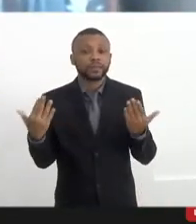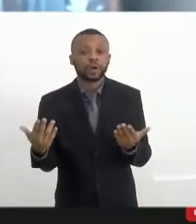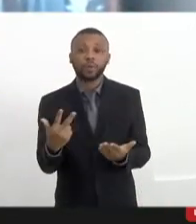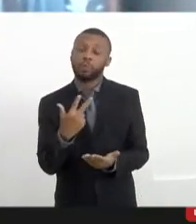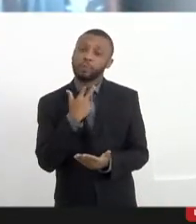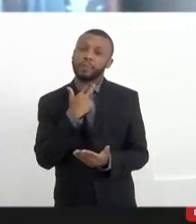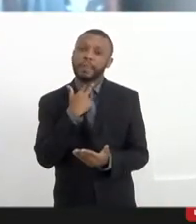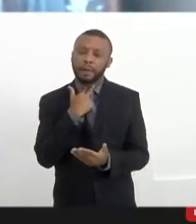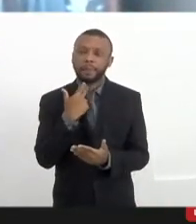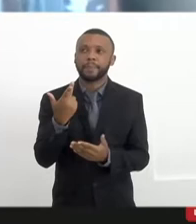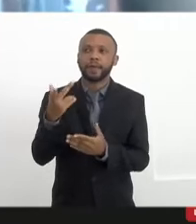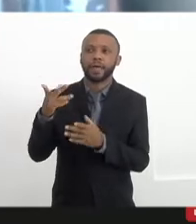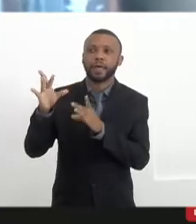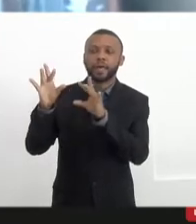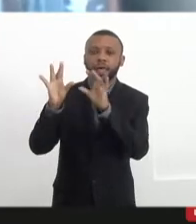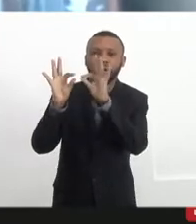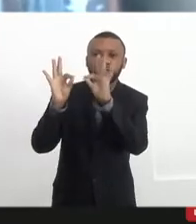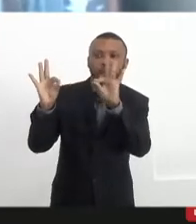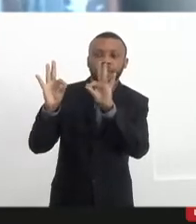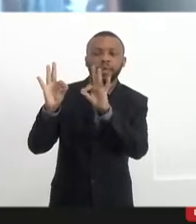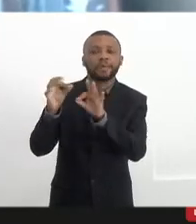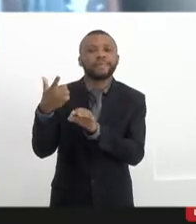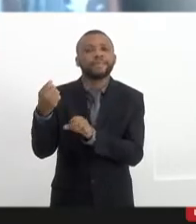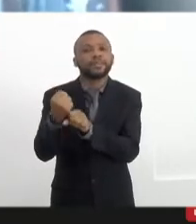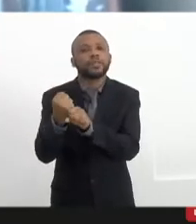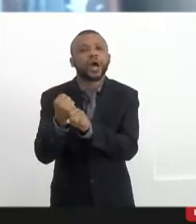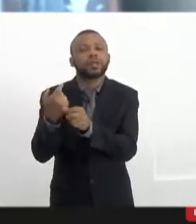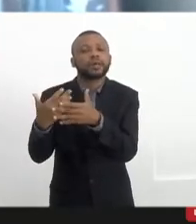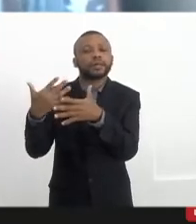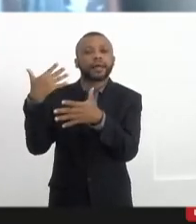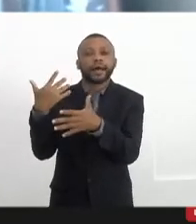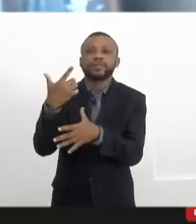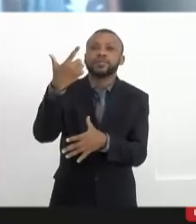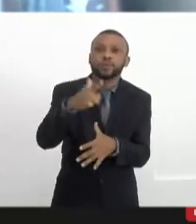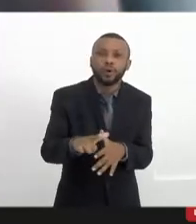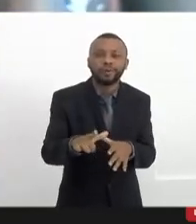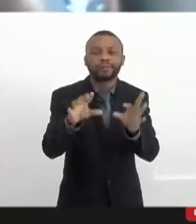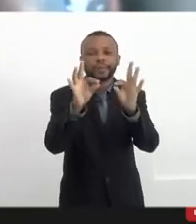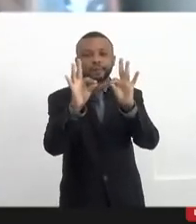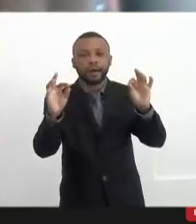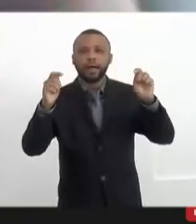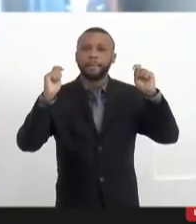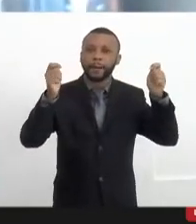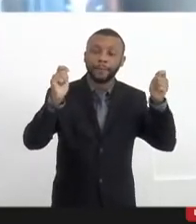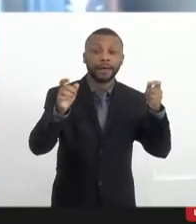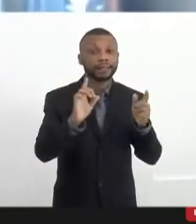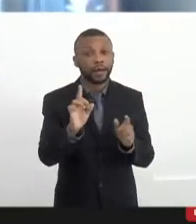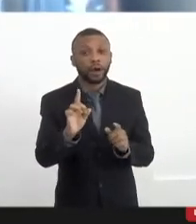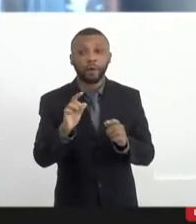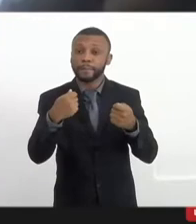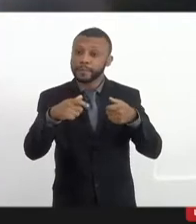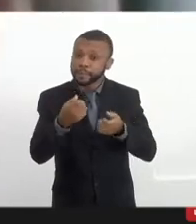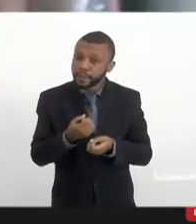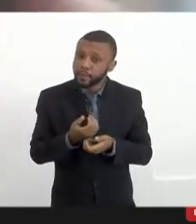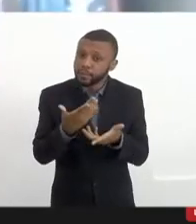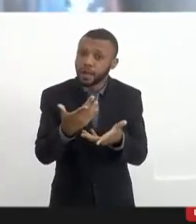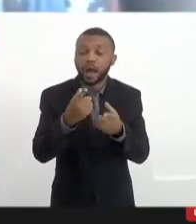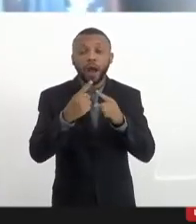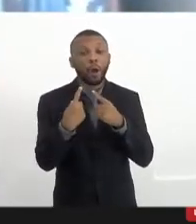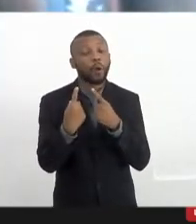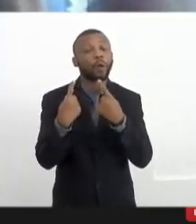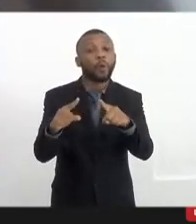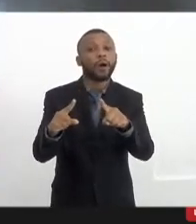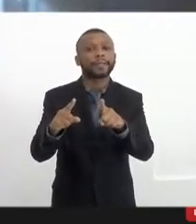repetir o slogan nosso de 20 anos atrás. A gente tem que dizer o seguinte, contra a censura, contra a fake